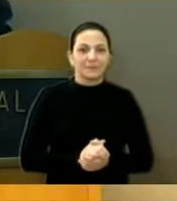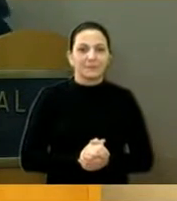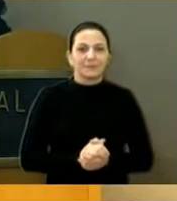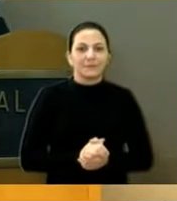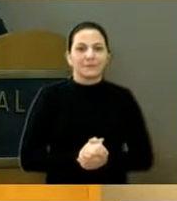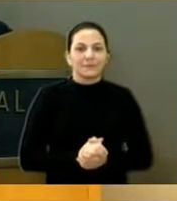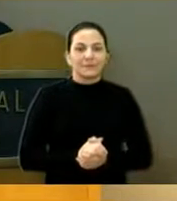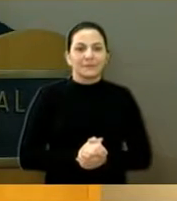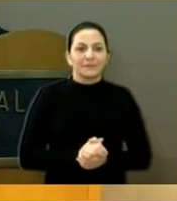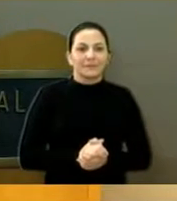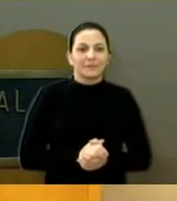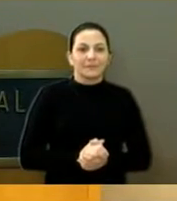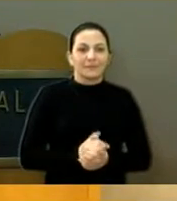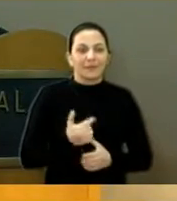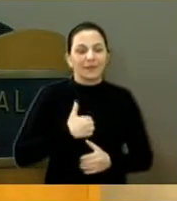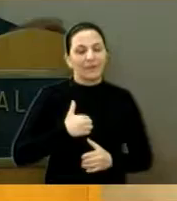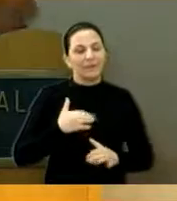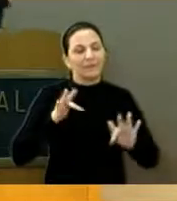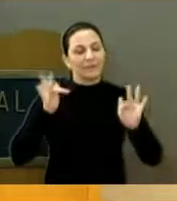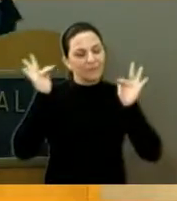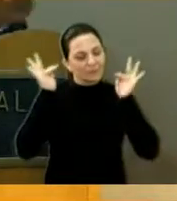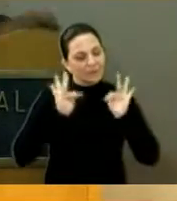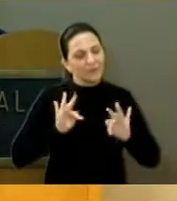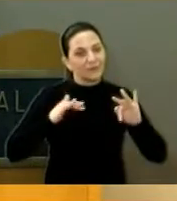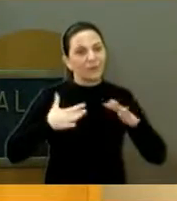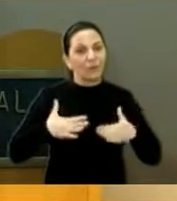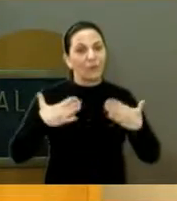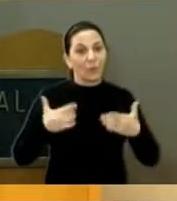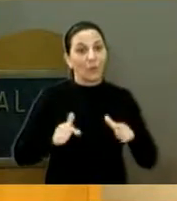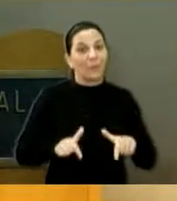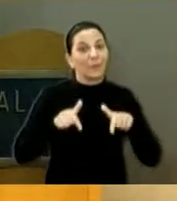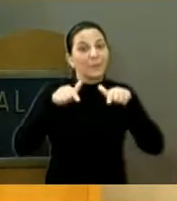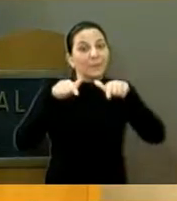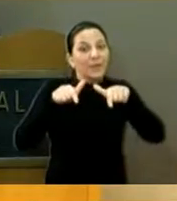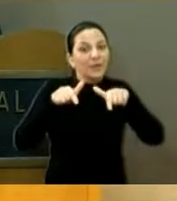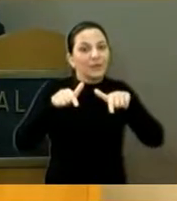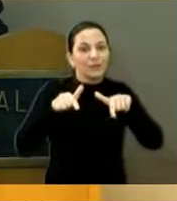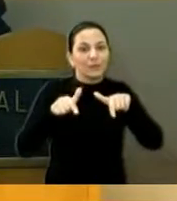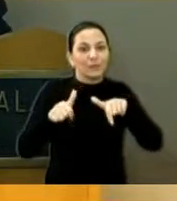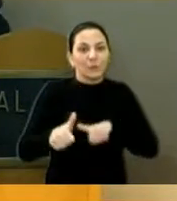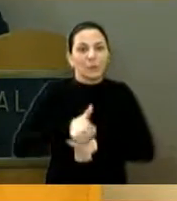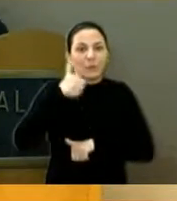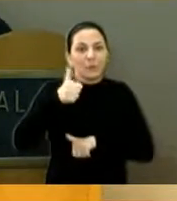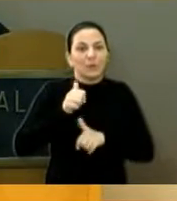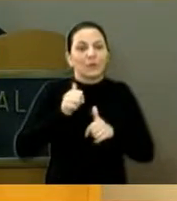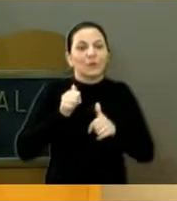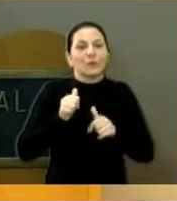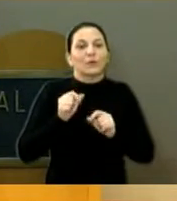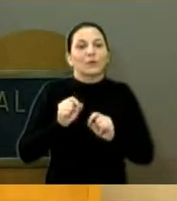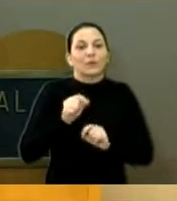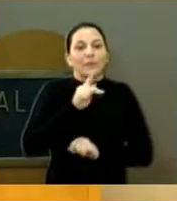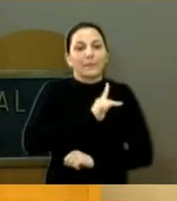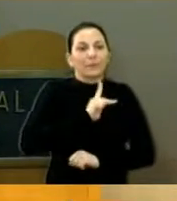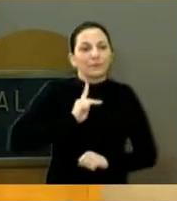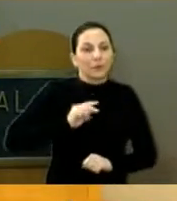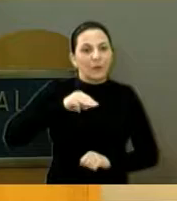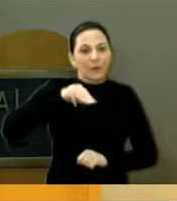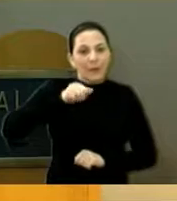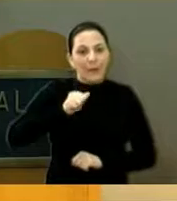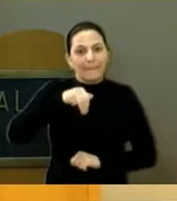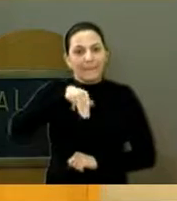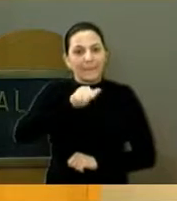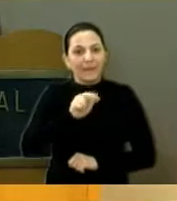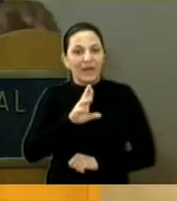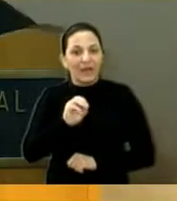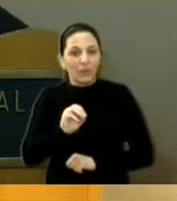Mais um minuto. Eu fico muito contente esse dia, porque é o primeiro título cidadão, por Sani? Que eu estou parabenizando esse dia, o pastor Amaro Couto. Então, eu deixo